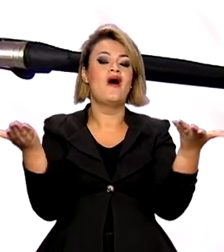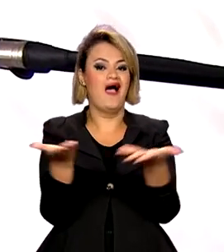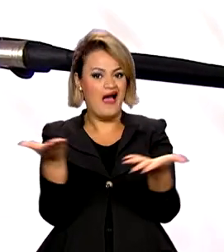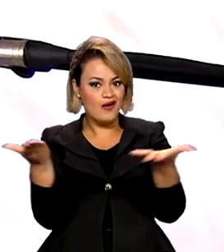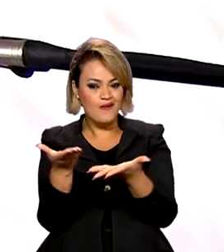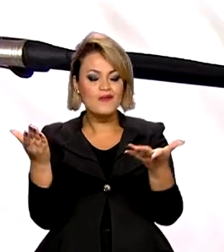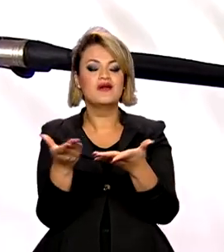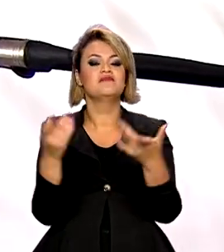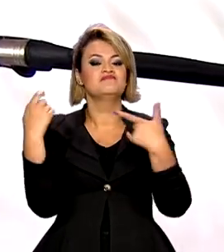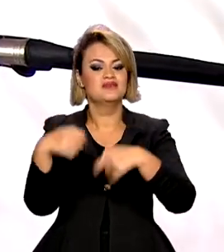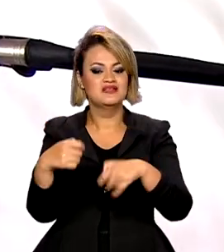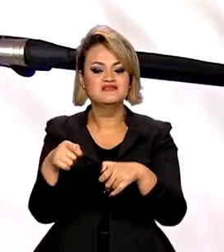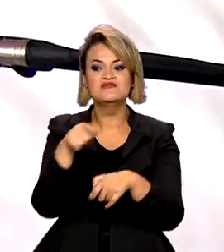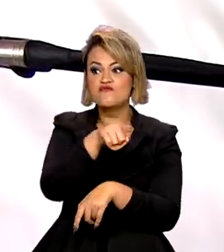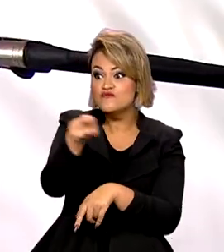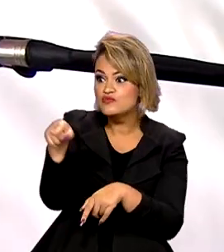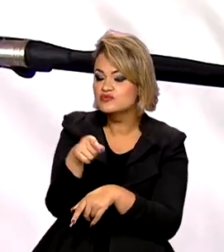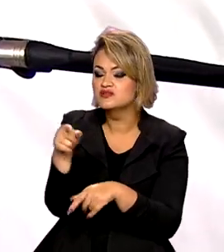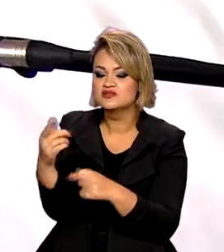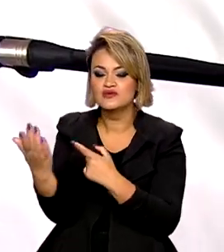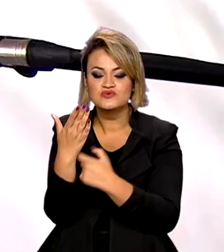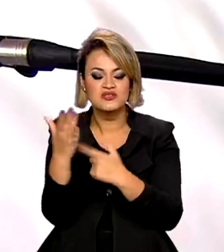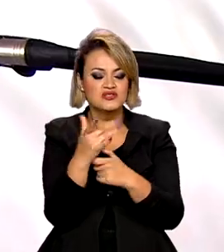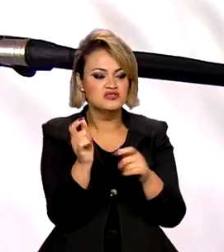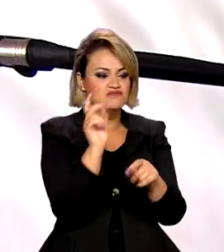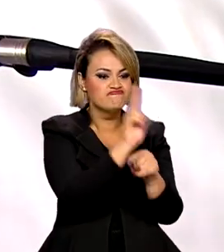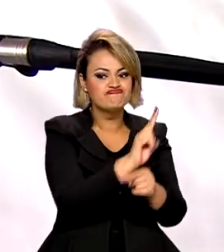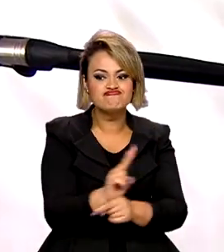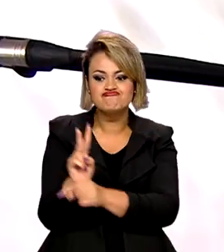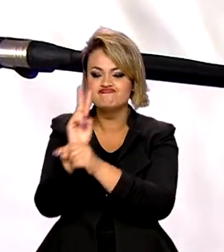precisar de vocês como guardiões da floresta.